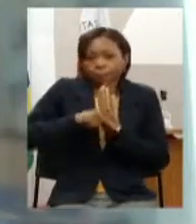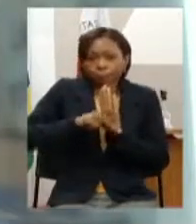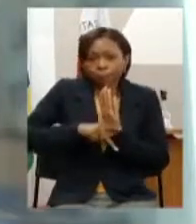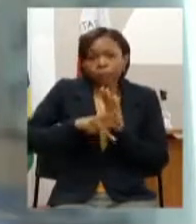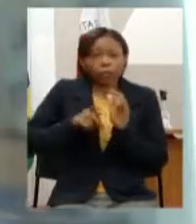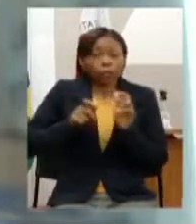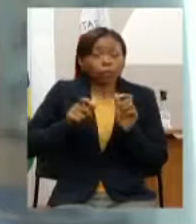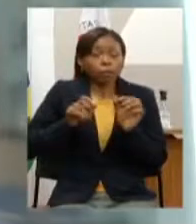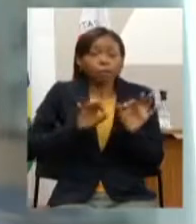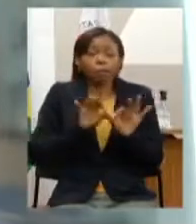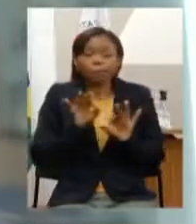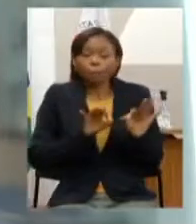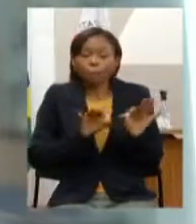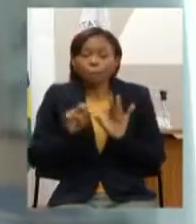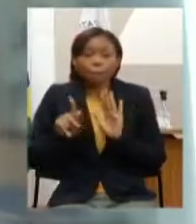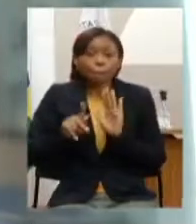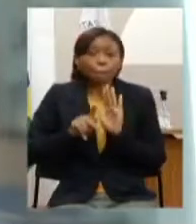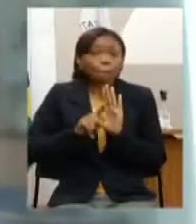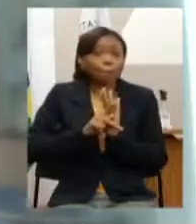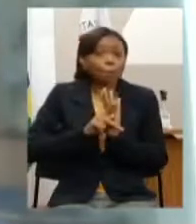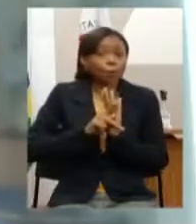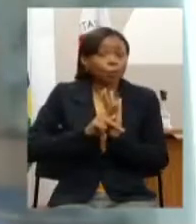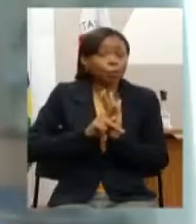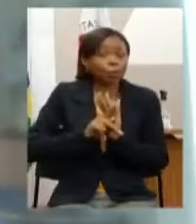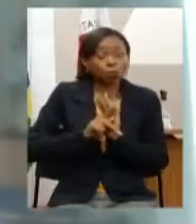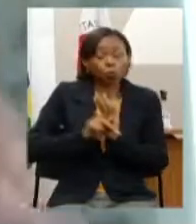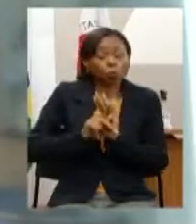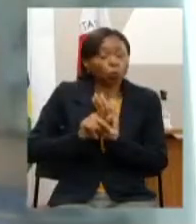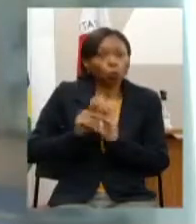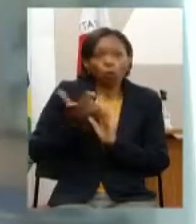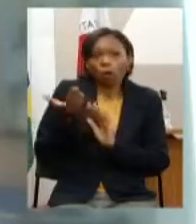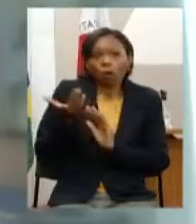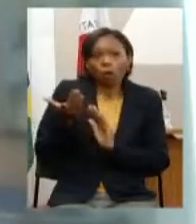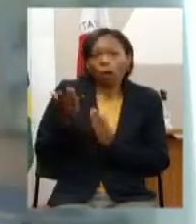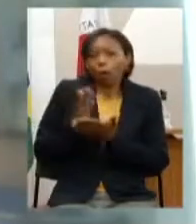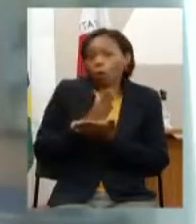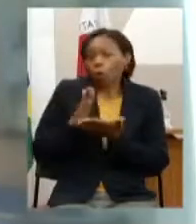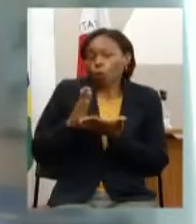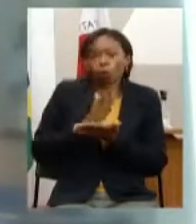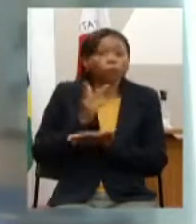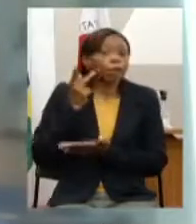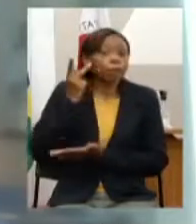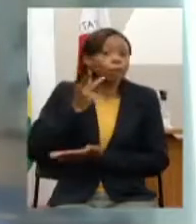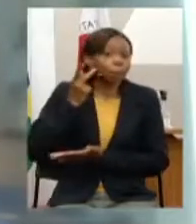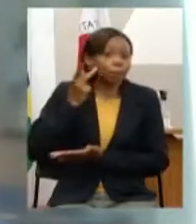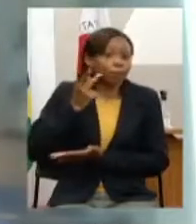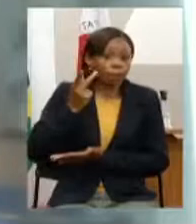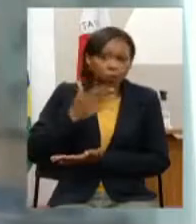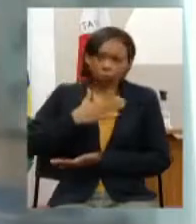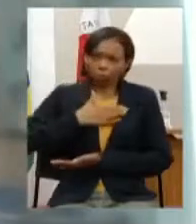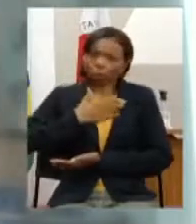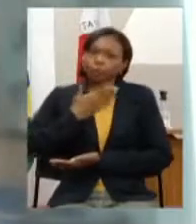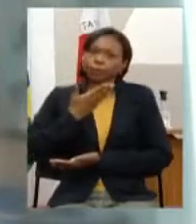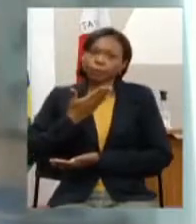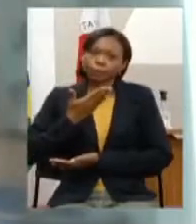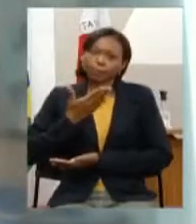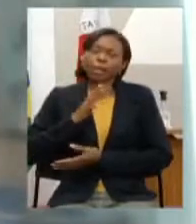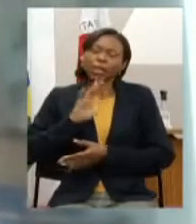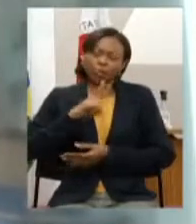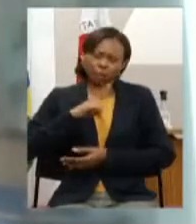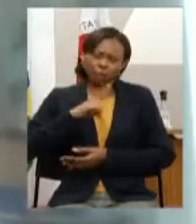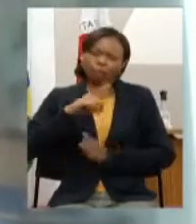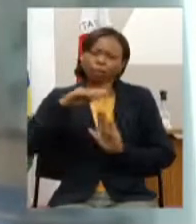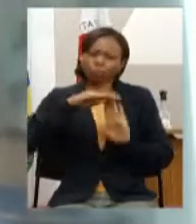tivesse sido feito por algum parlamentar de medo e para surpresa de todo isso está registrado nos anais da Assembleia